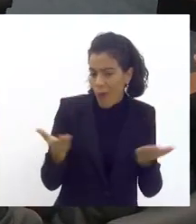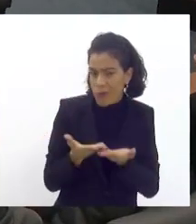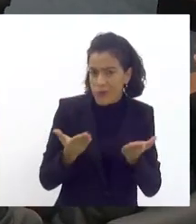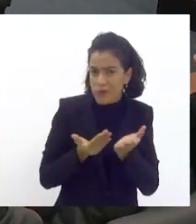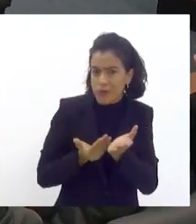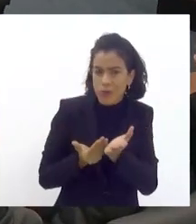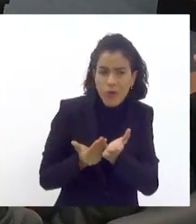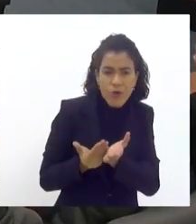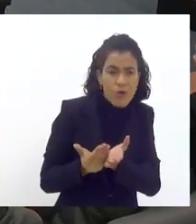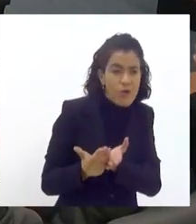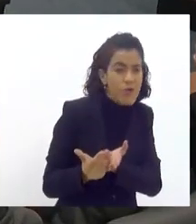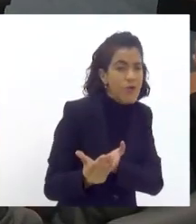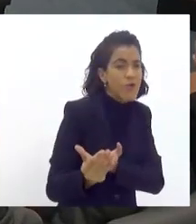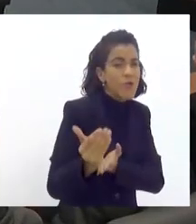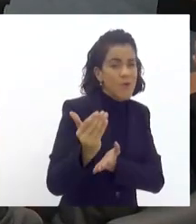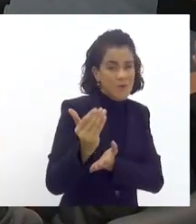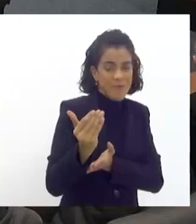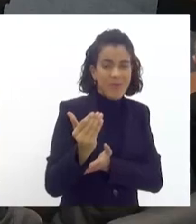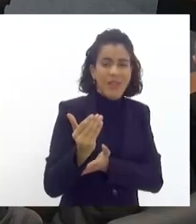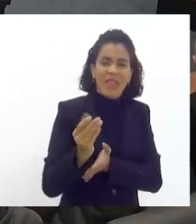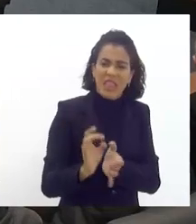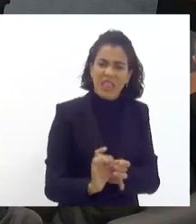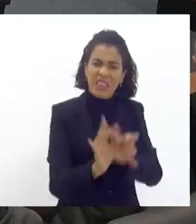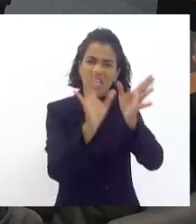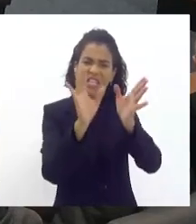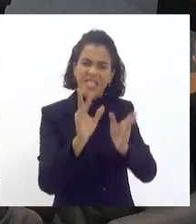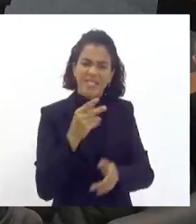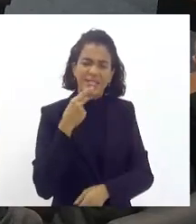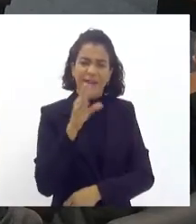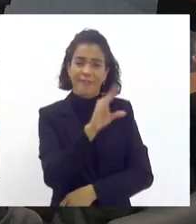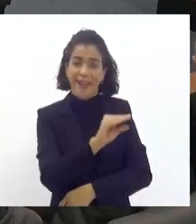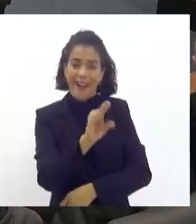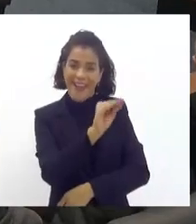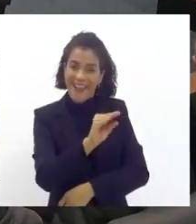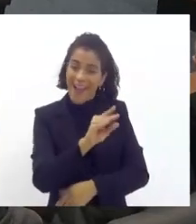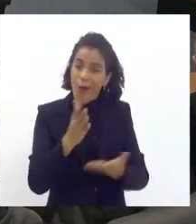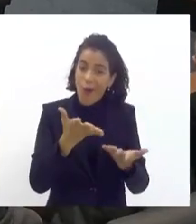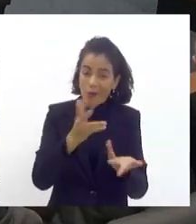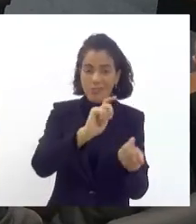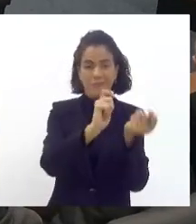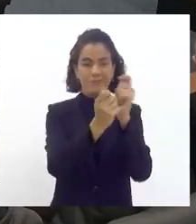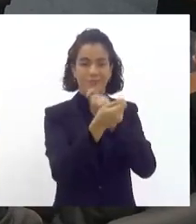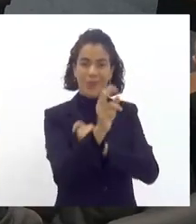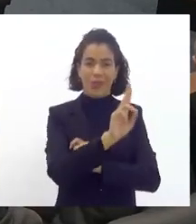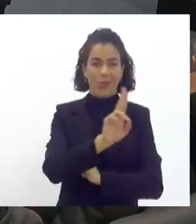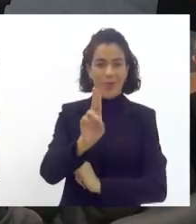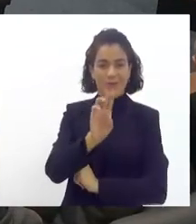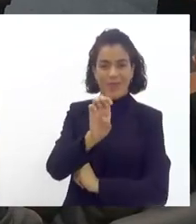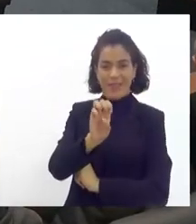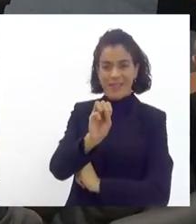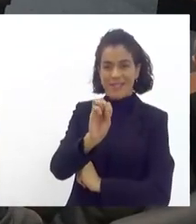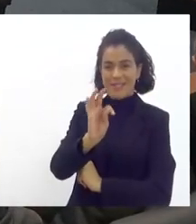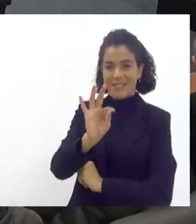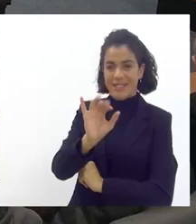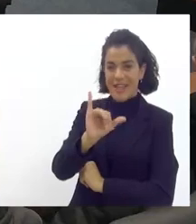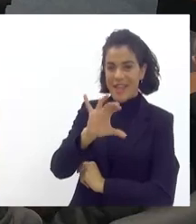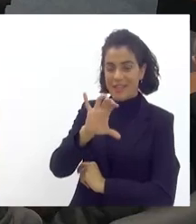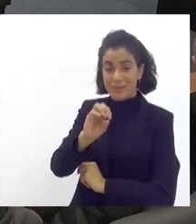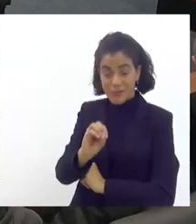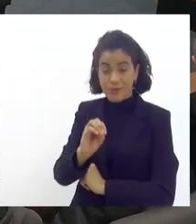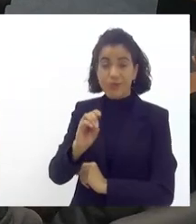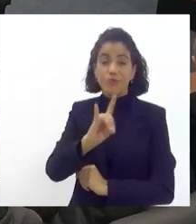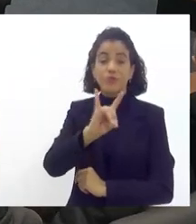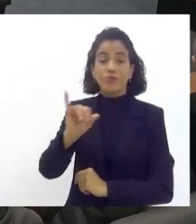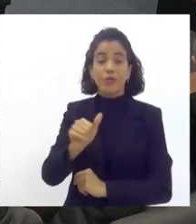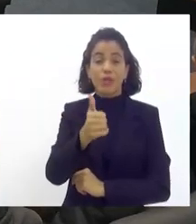começou com a deixa falar que a nossa escola hoje está se dissar eu aproveito essa oportunidade convidando a todos que no dia